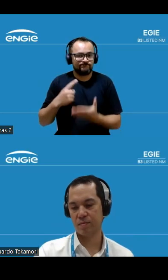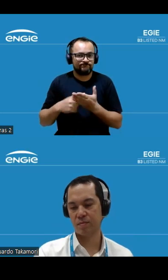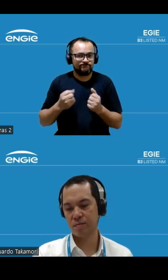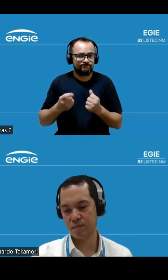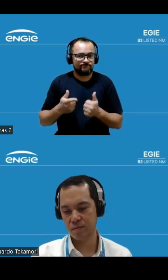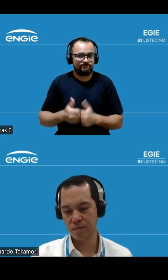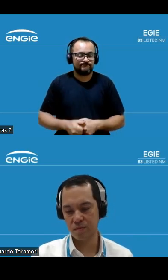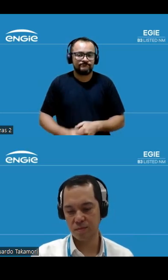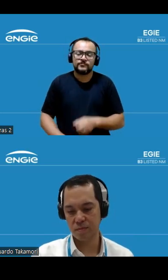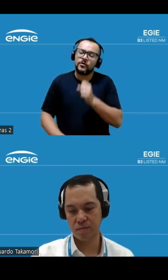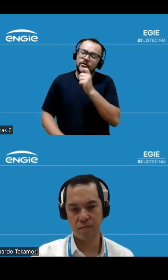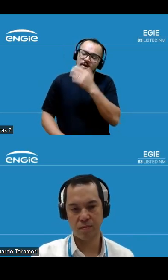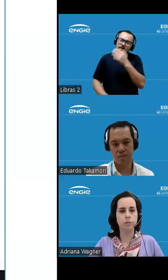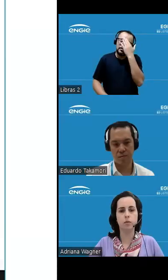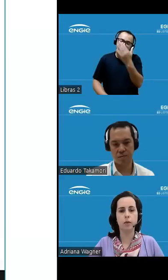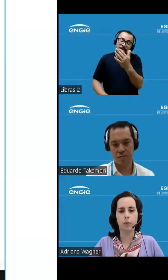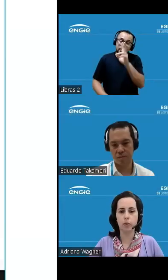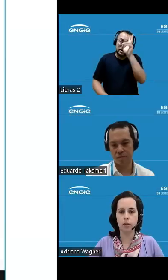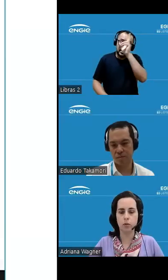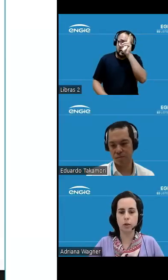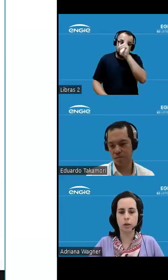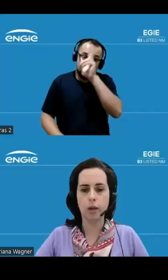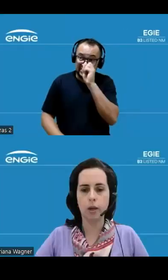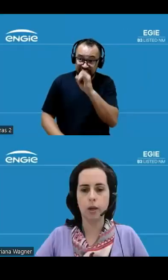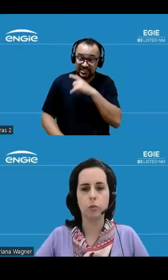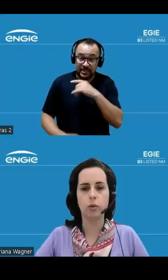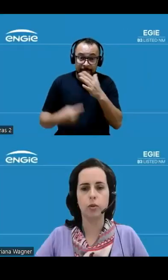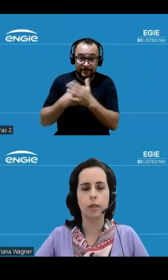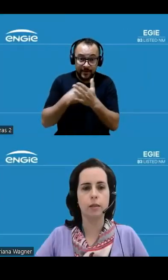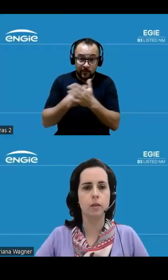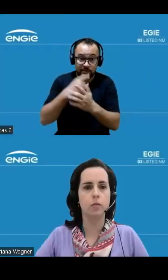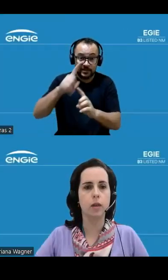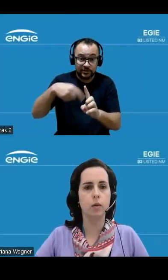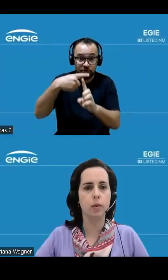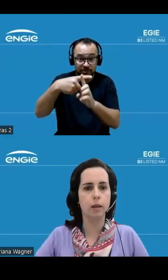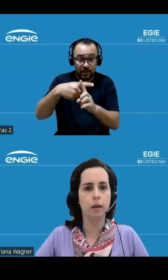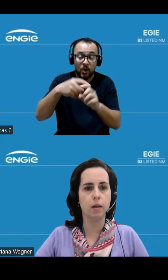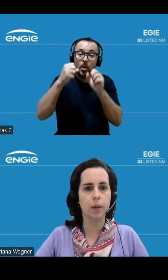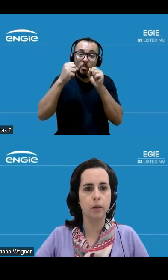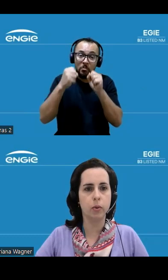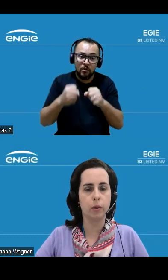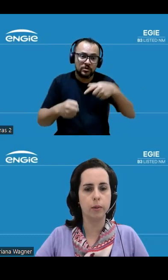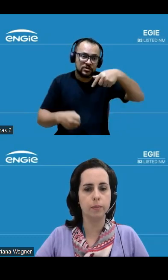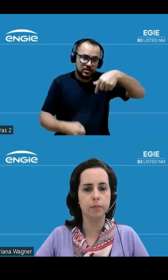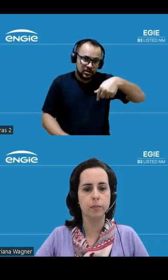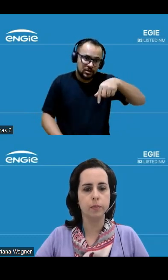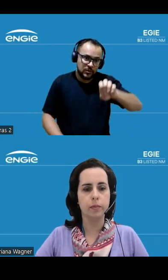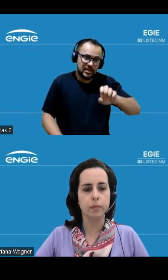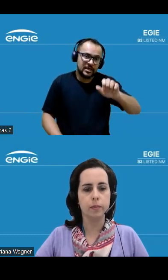ok obrigada Taka só lembrando se tiverem perguntas adicionais a gente pode endereçá-las via aqui o ENA da plataforma